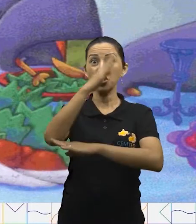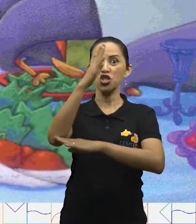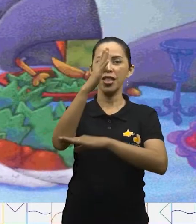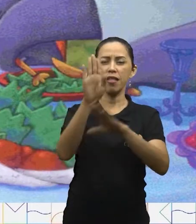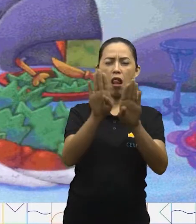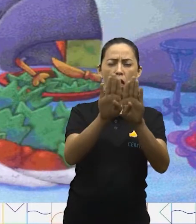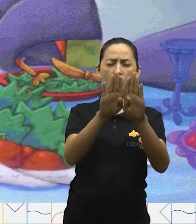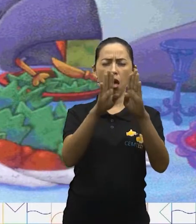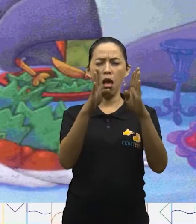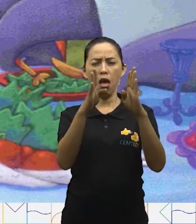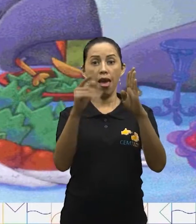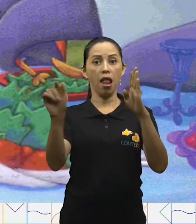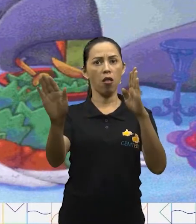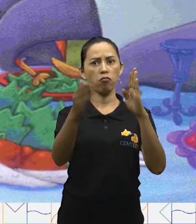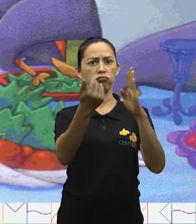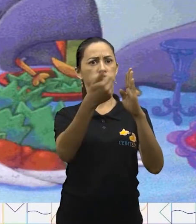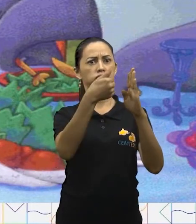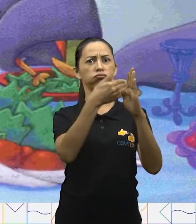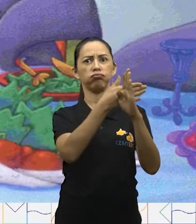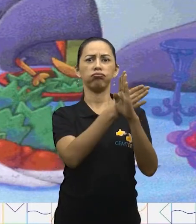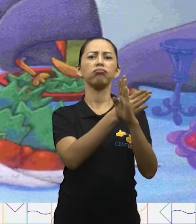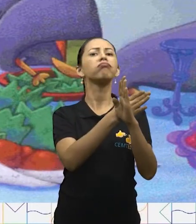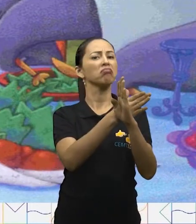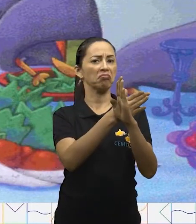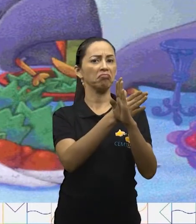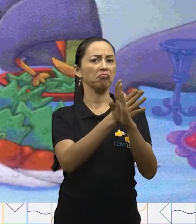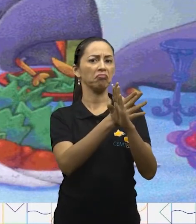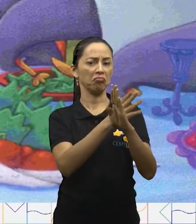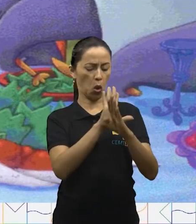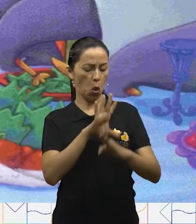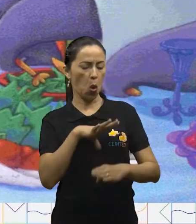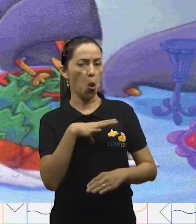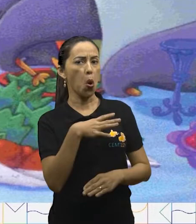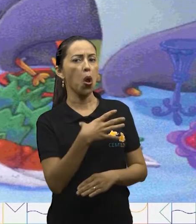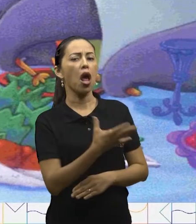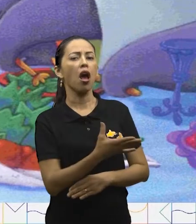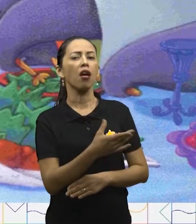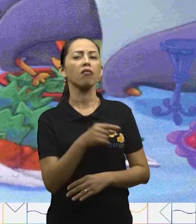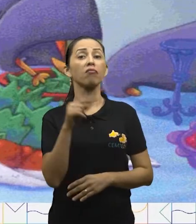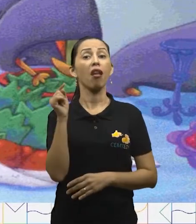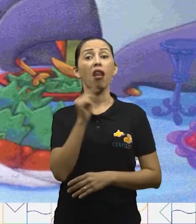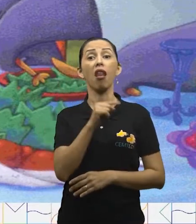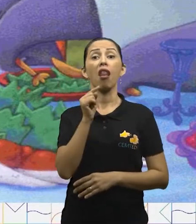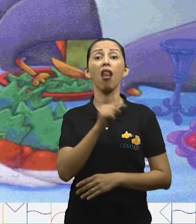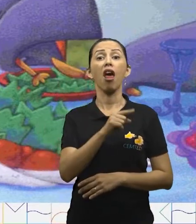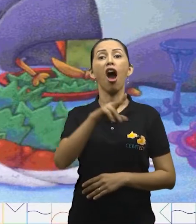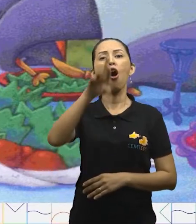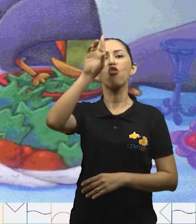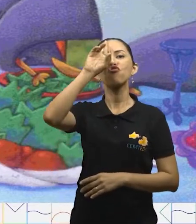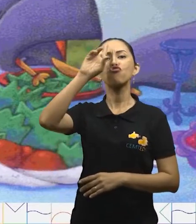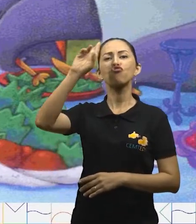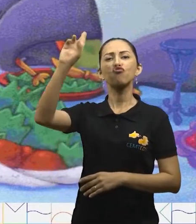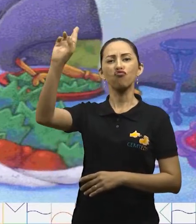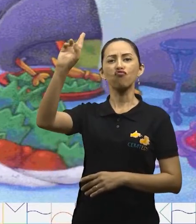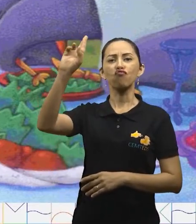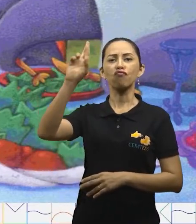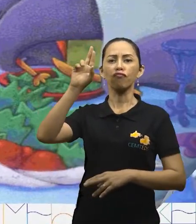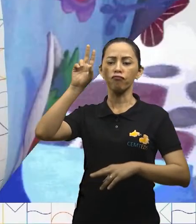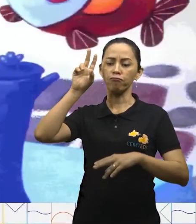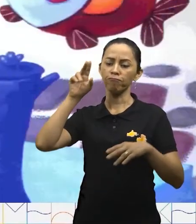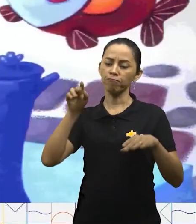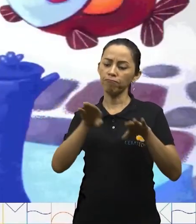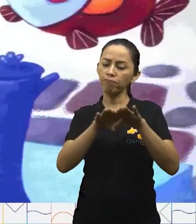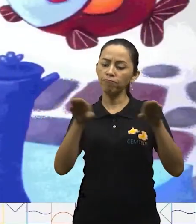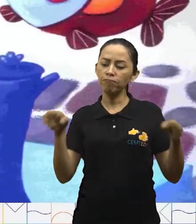foi entrando, mesmo sem convite. Lá estavam o barão e o tubaronete jantando.